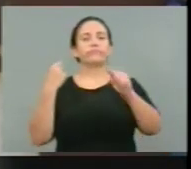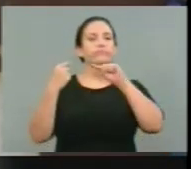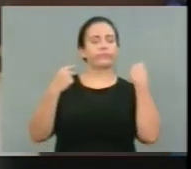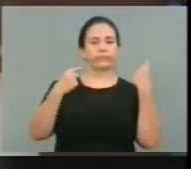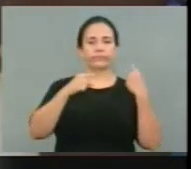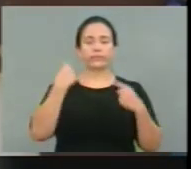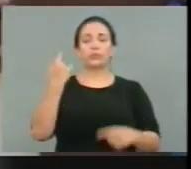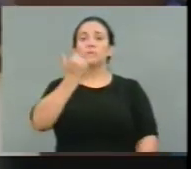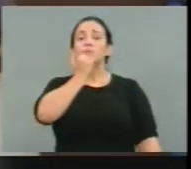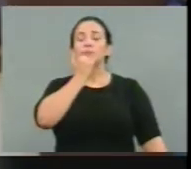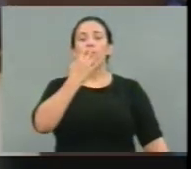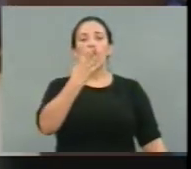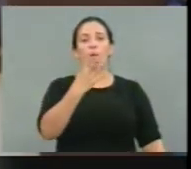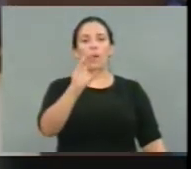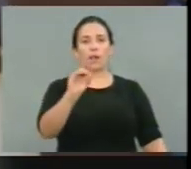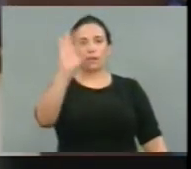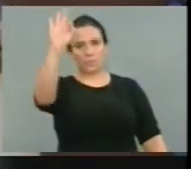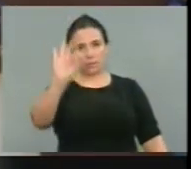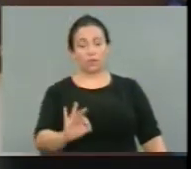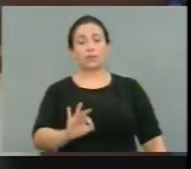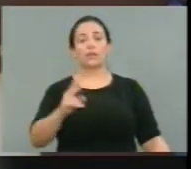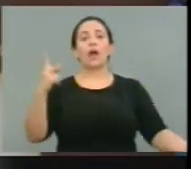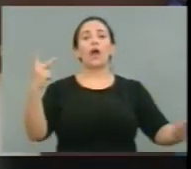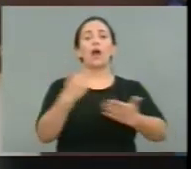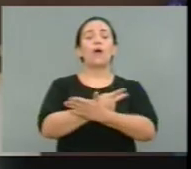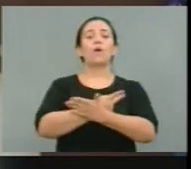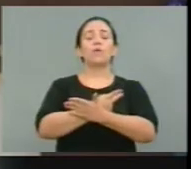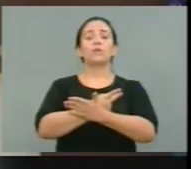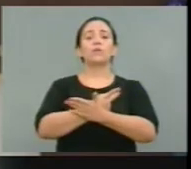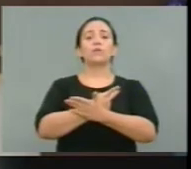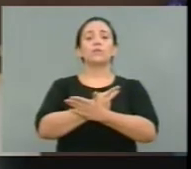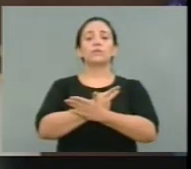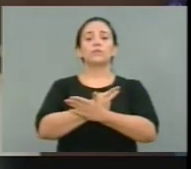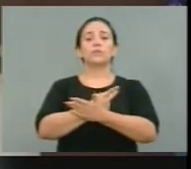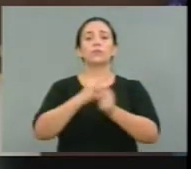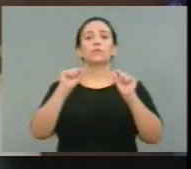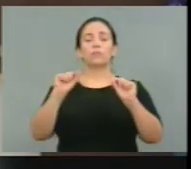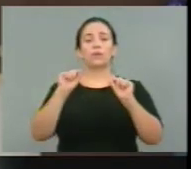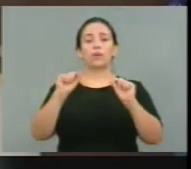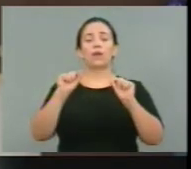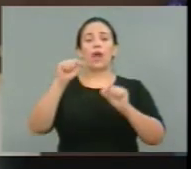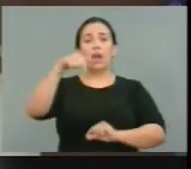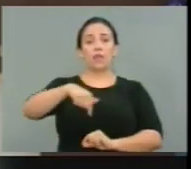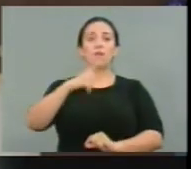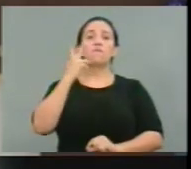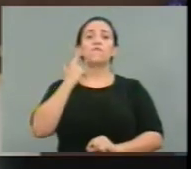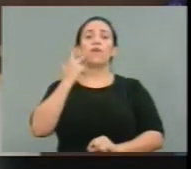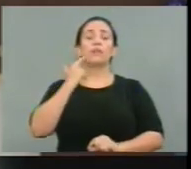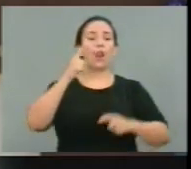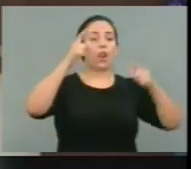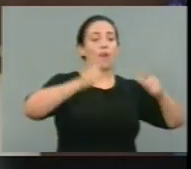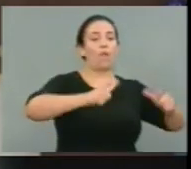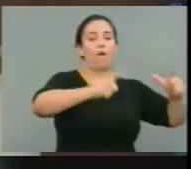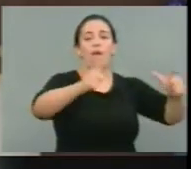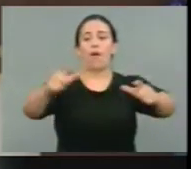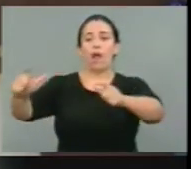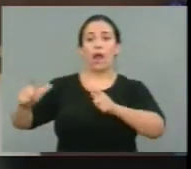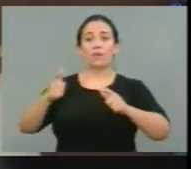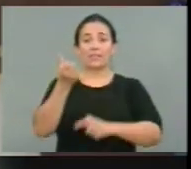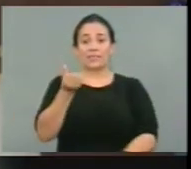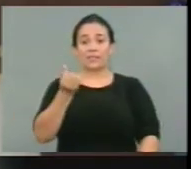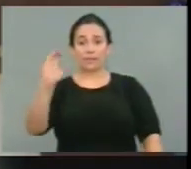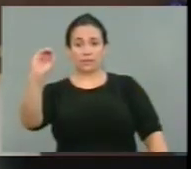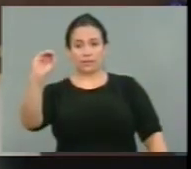perdão, 40% dos homicídios acontecem em não mais que 60 territórios de Fortaleza, territórios... Veja bem,